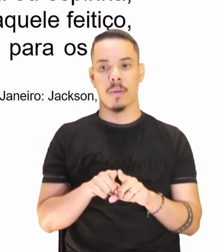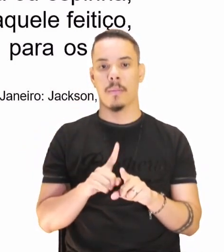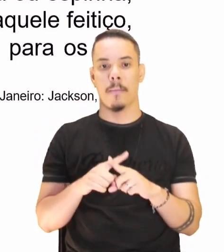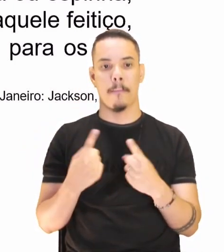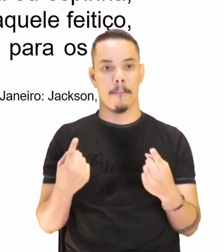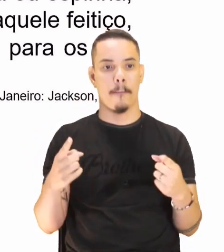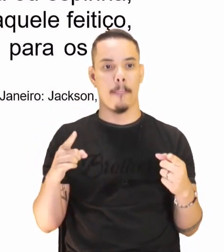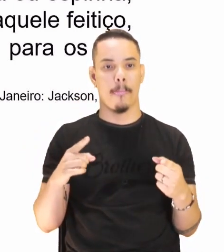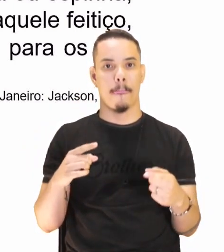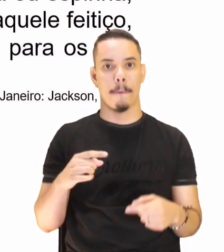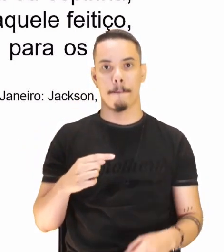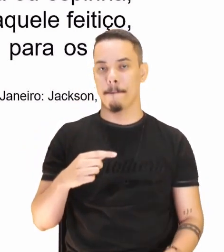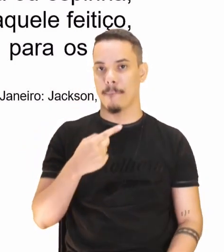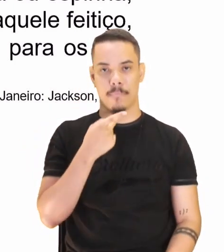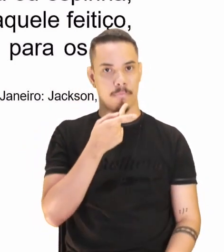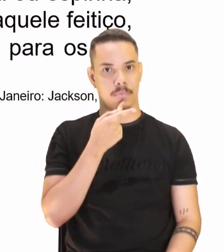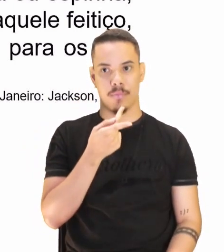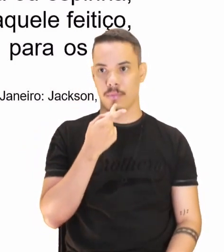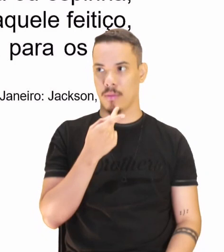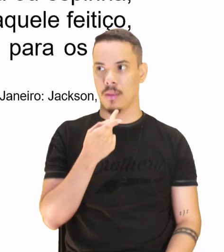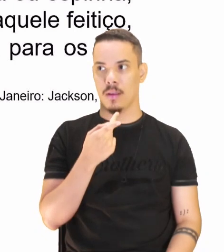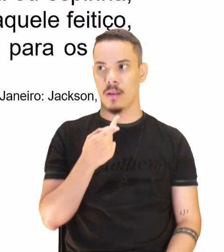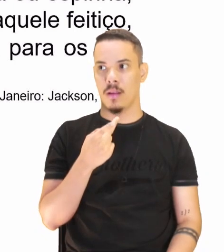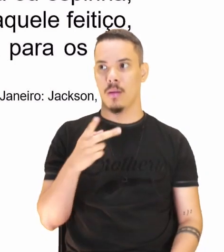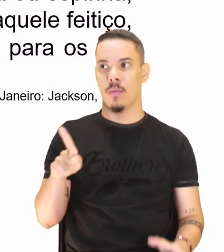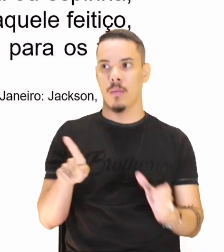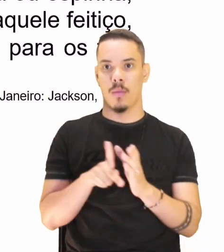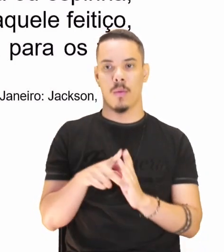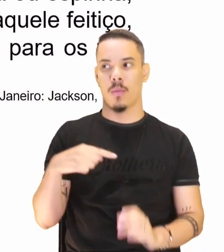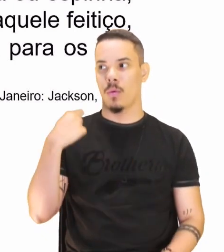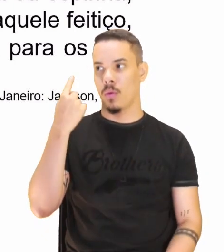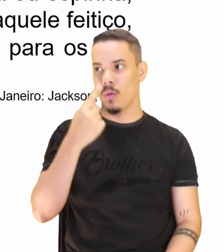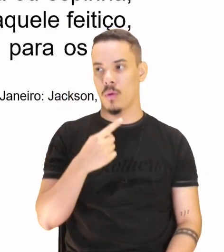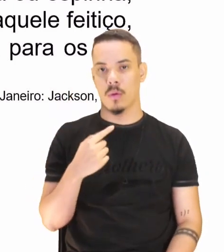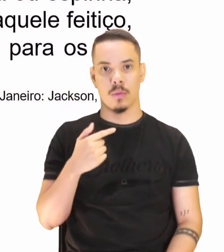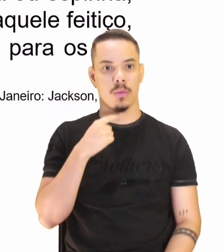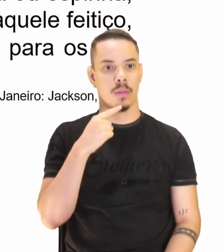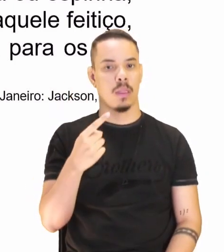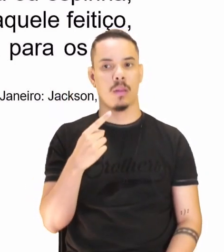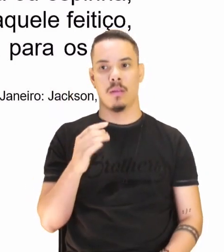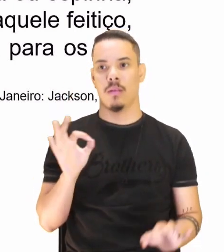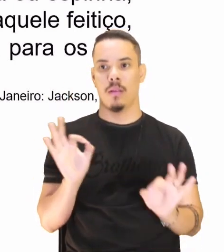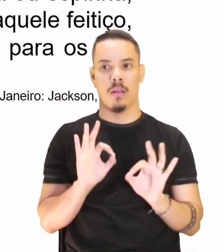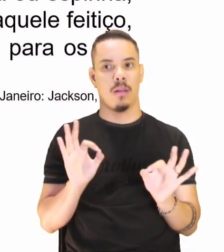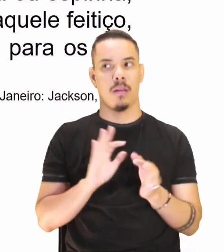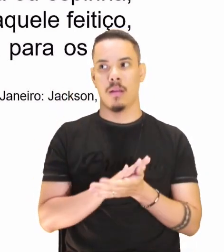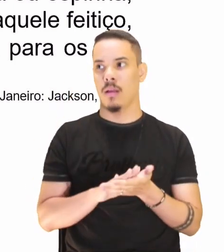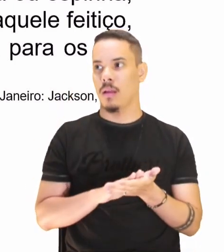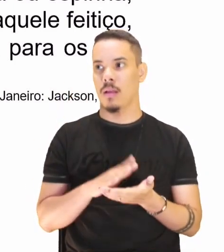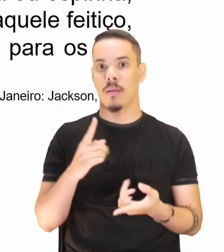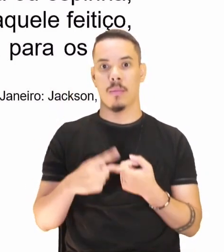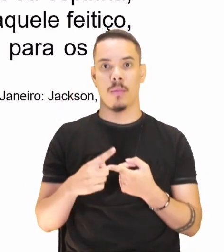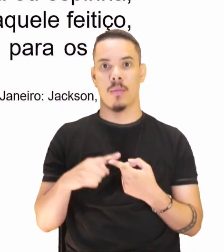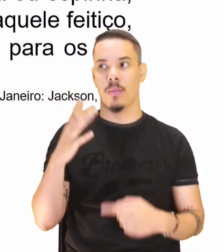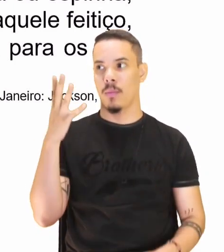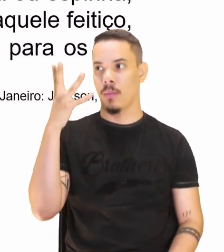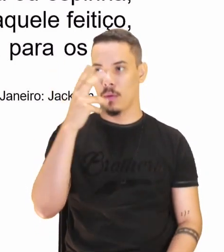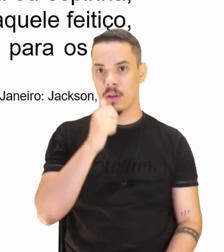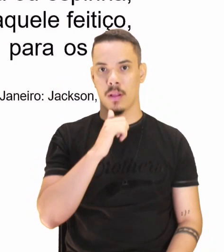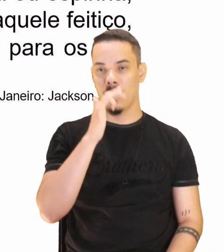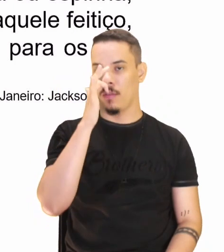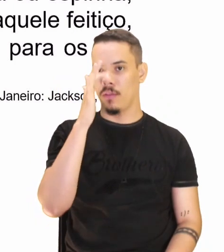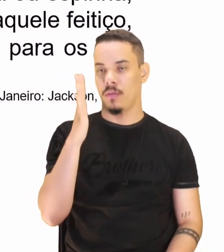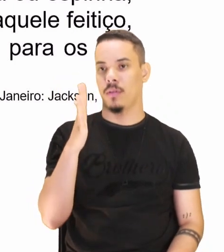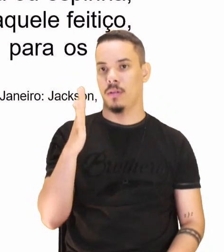Mas também não digo que lhe maculasse o rosto nenhuma sarda ou espinha, não. Era bonita, fresca,